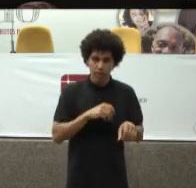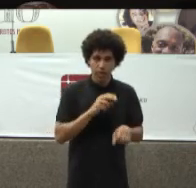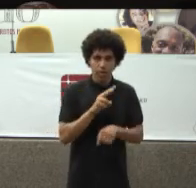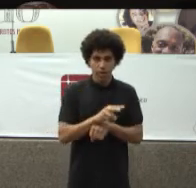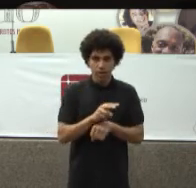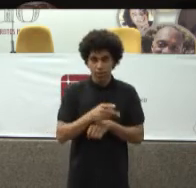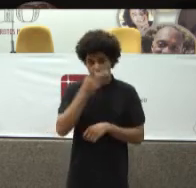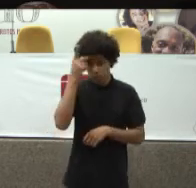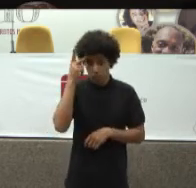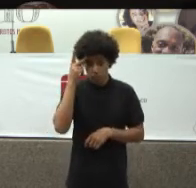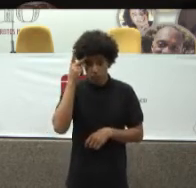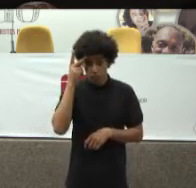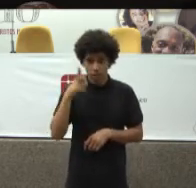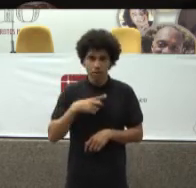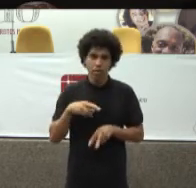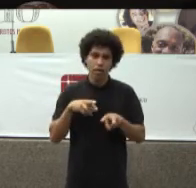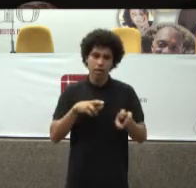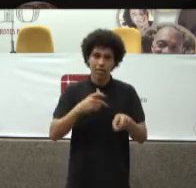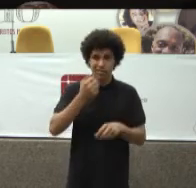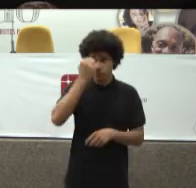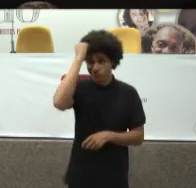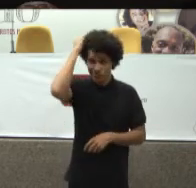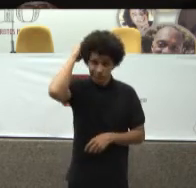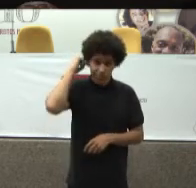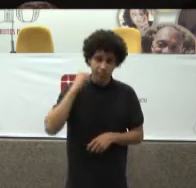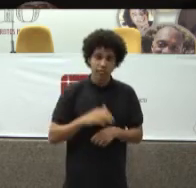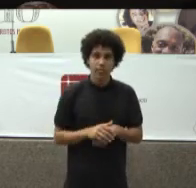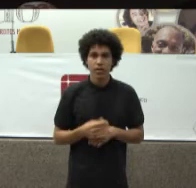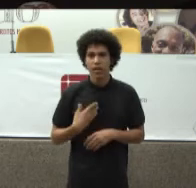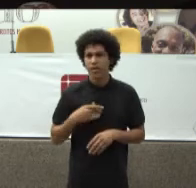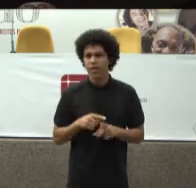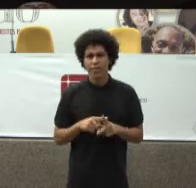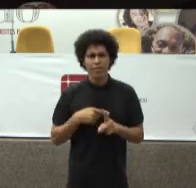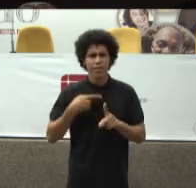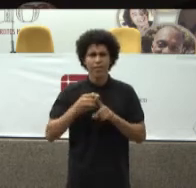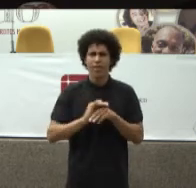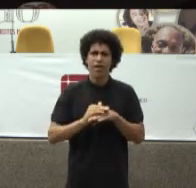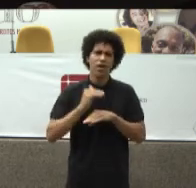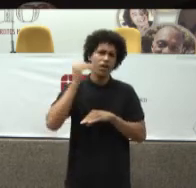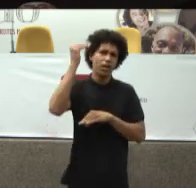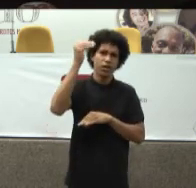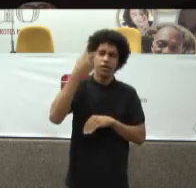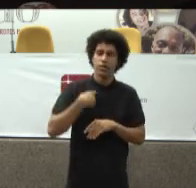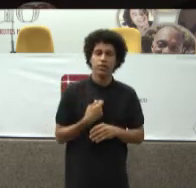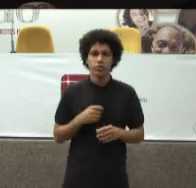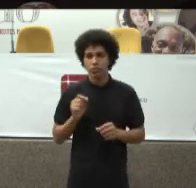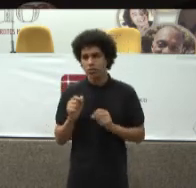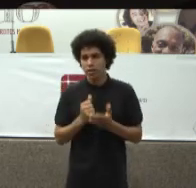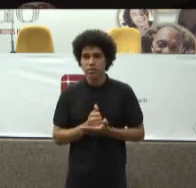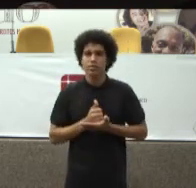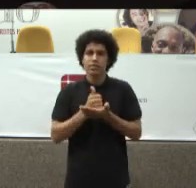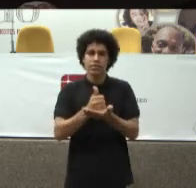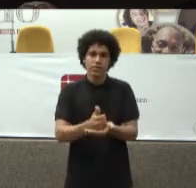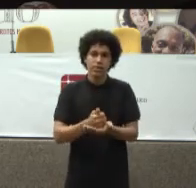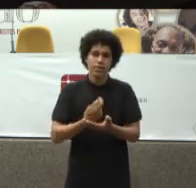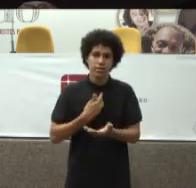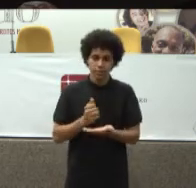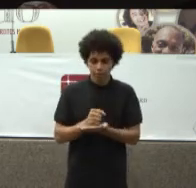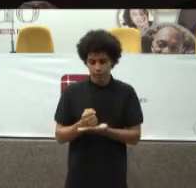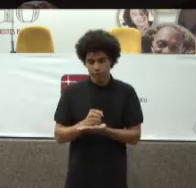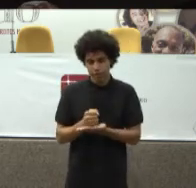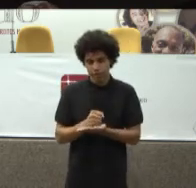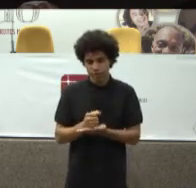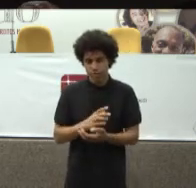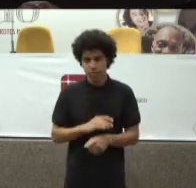vezes Além Vai muitas vezes Além da assistência Farmacêutica Então Não se